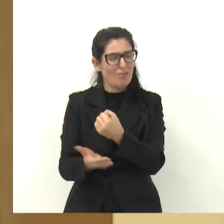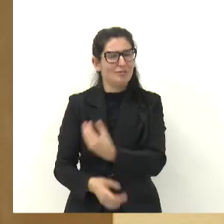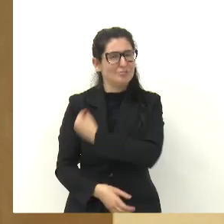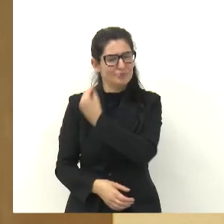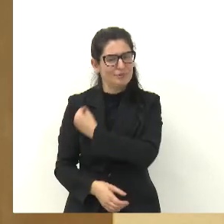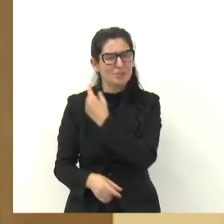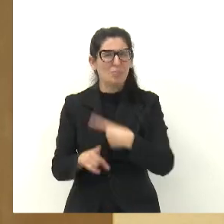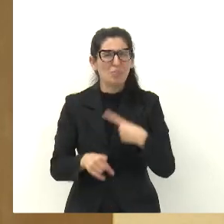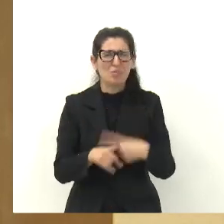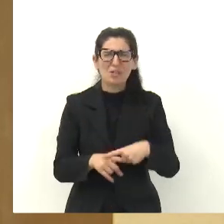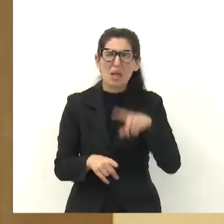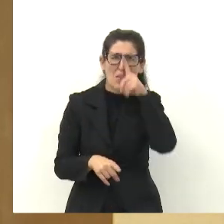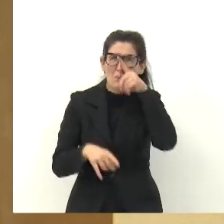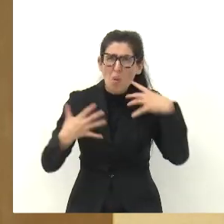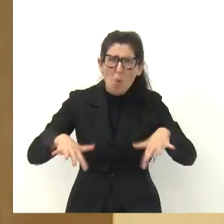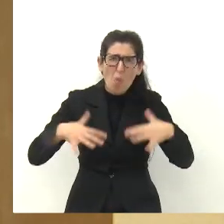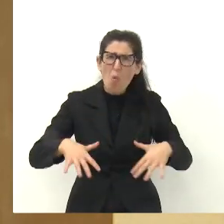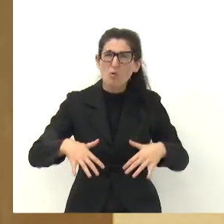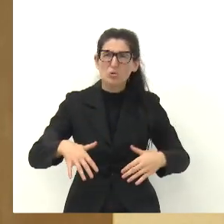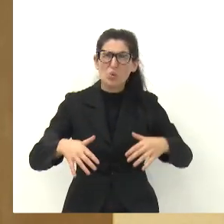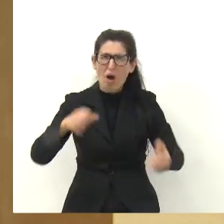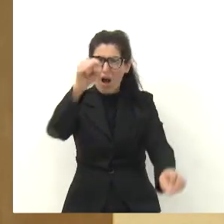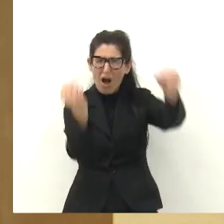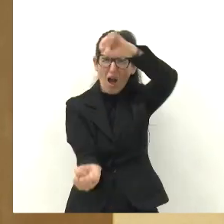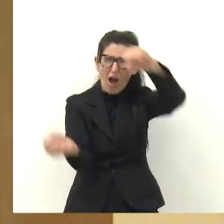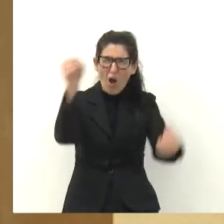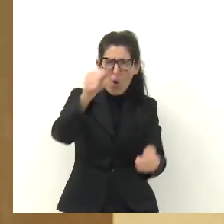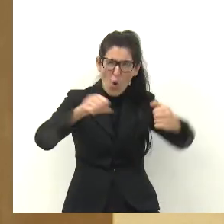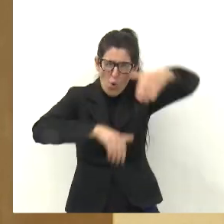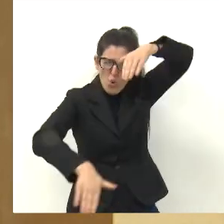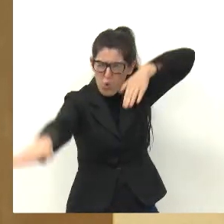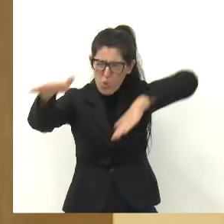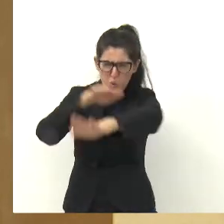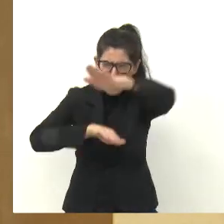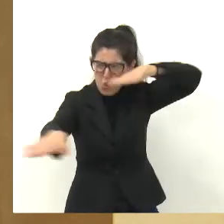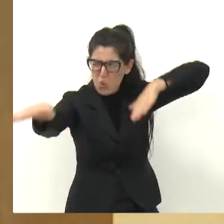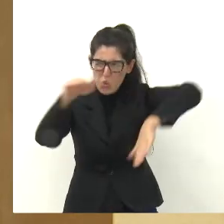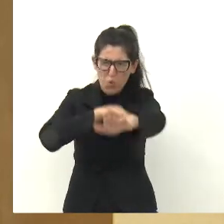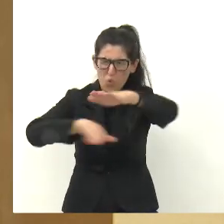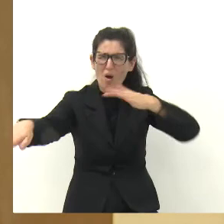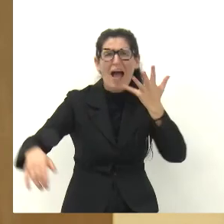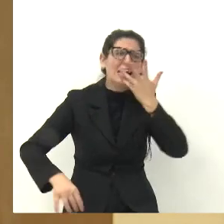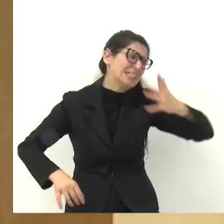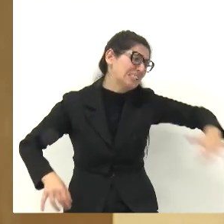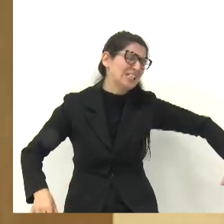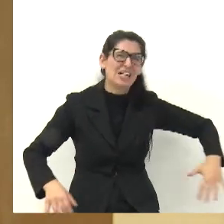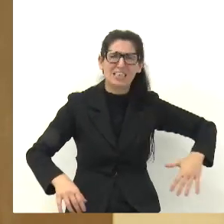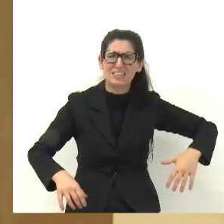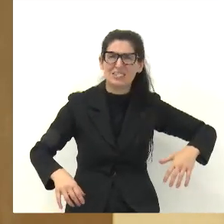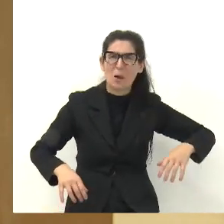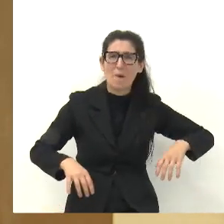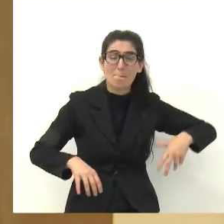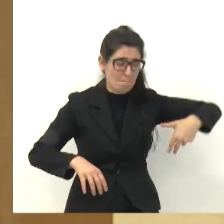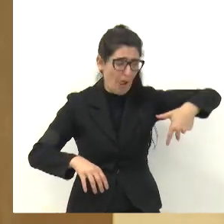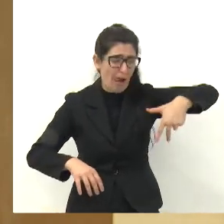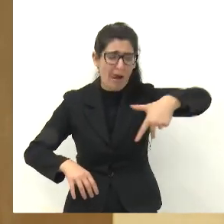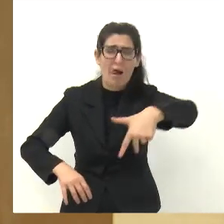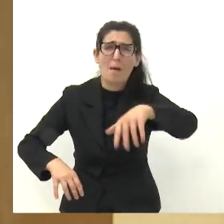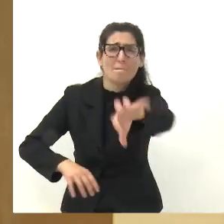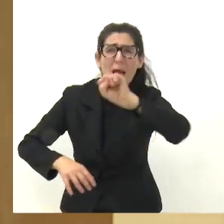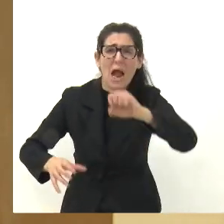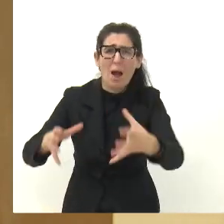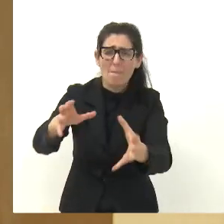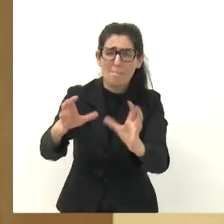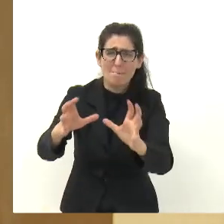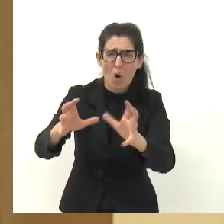porque é um perigo, os carros passam em uma velocidade danada, então tive o prazer de estar naquele bairro lá, vendo lá uma aula, um dia